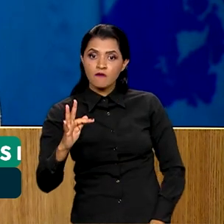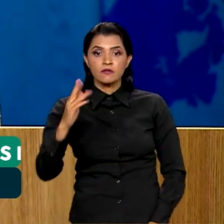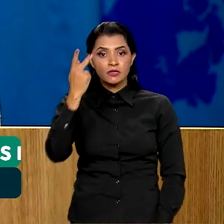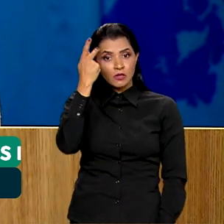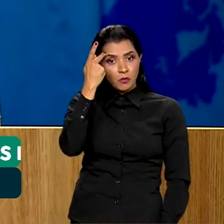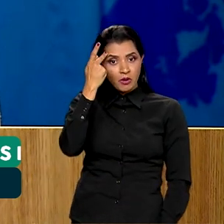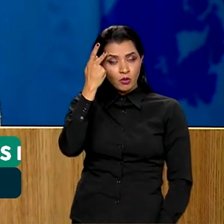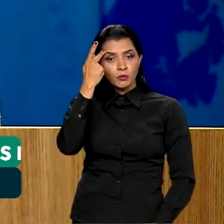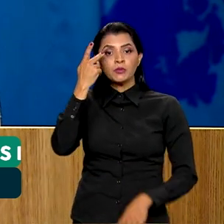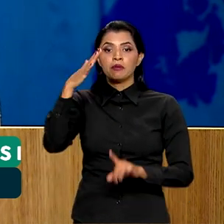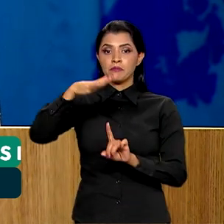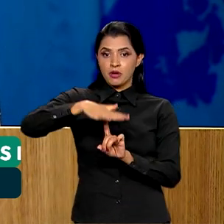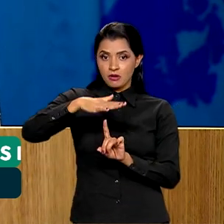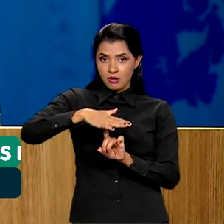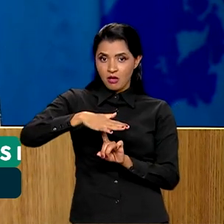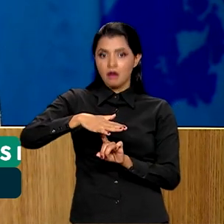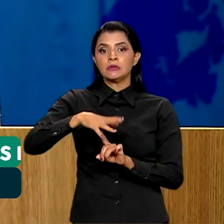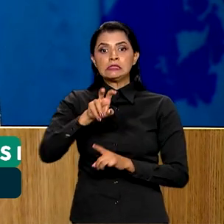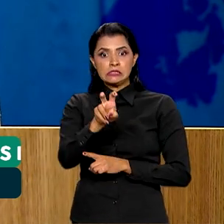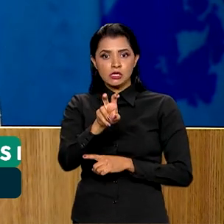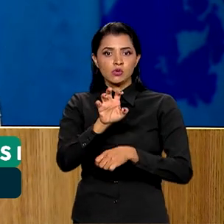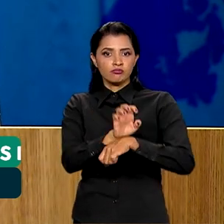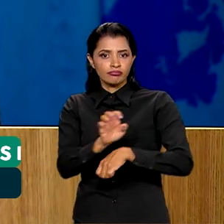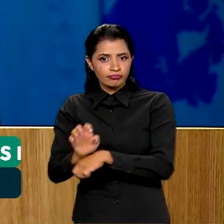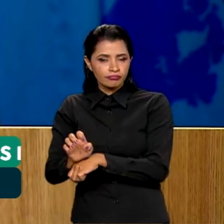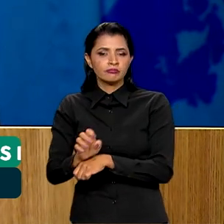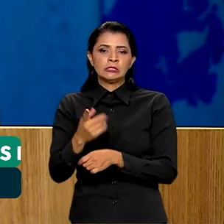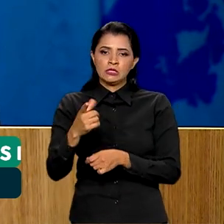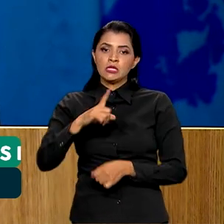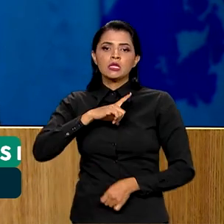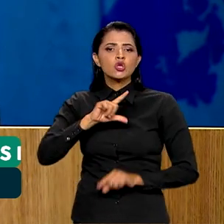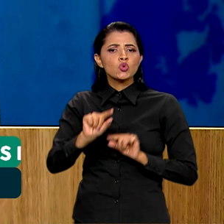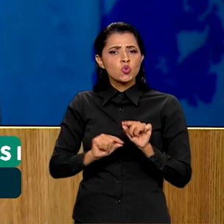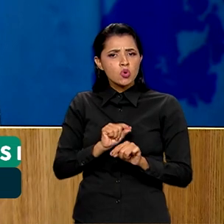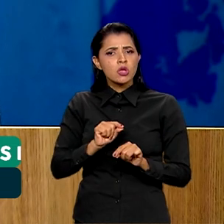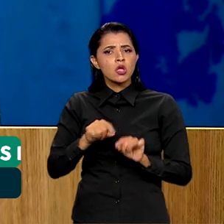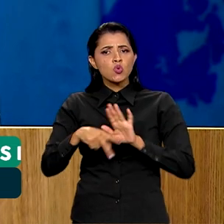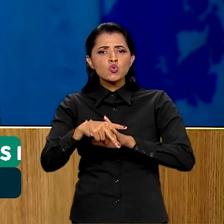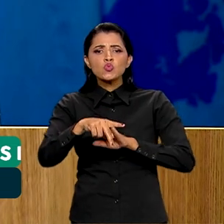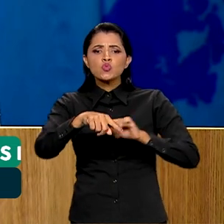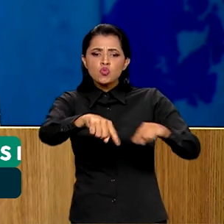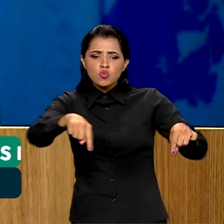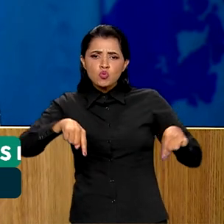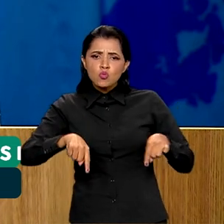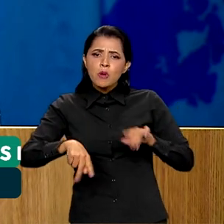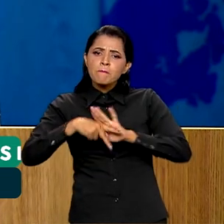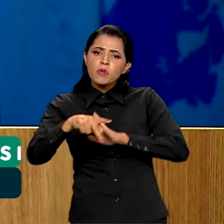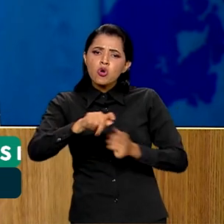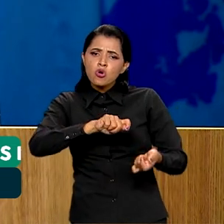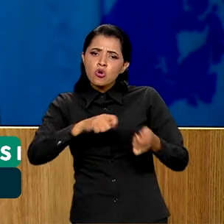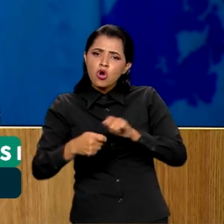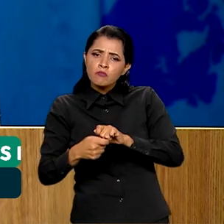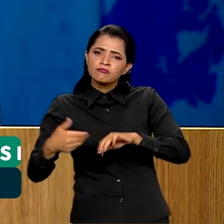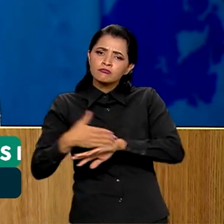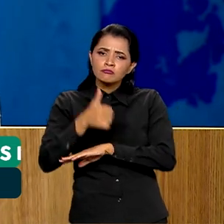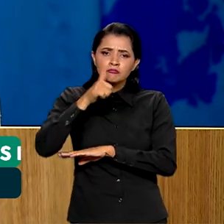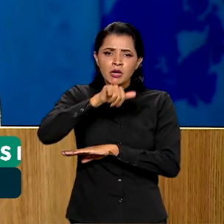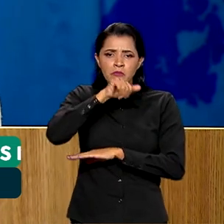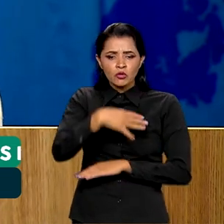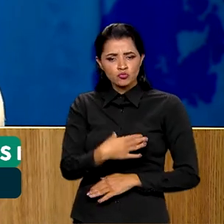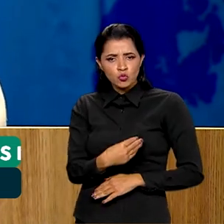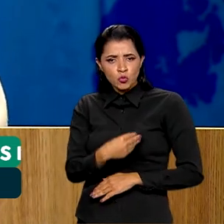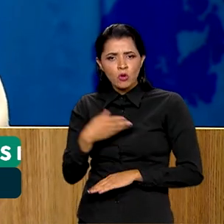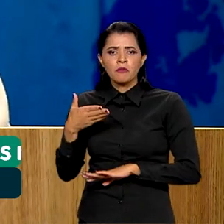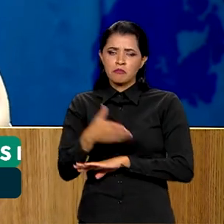Paulo e Paraná, de termos as salas adequadas para amamentação nas